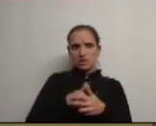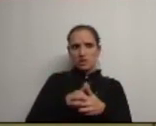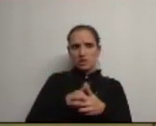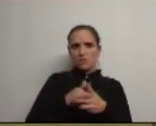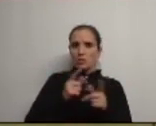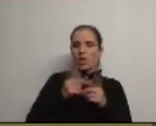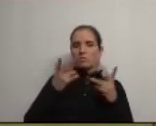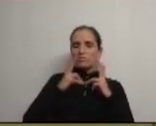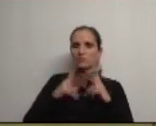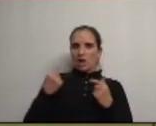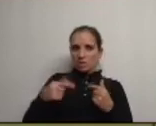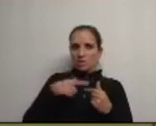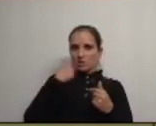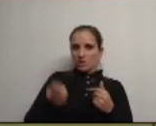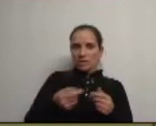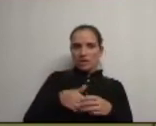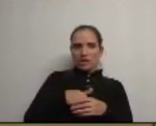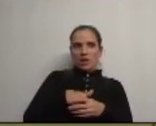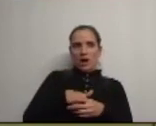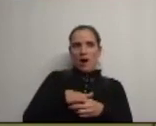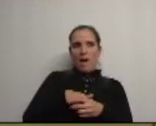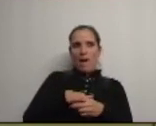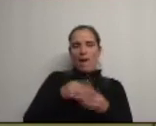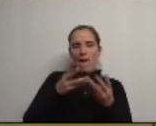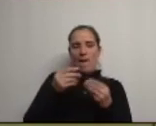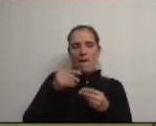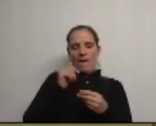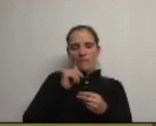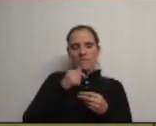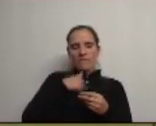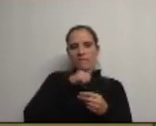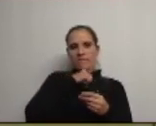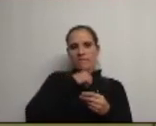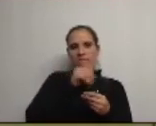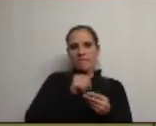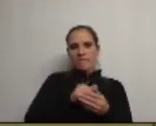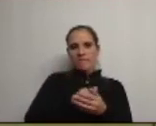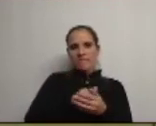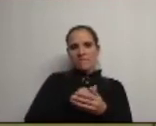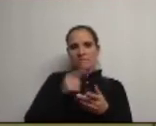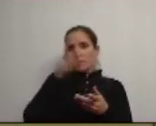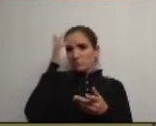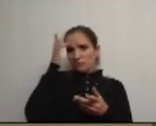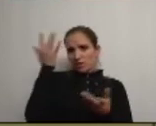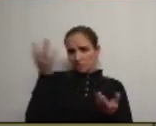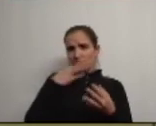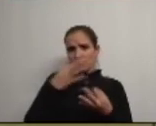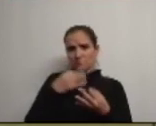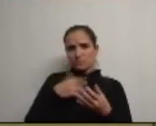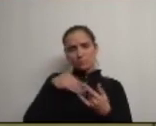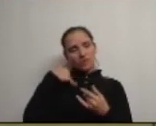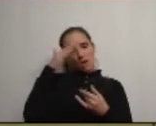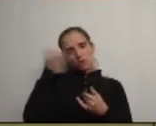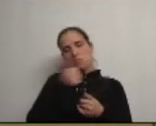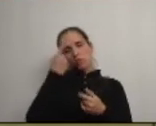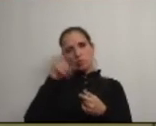confortável dizer resolvam lá isso não quero saber de nada era mais confortável mas eu acho que